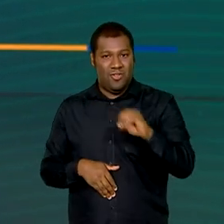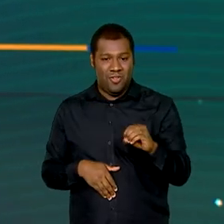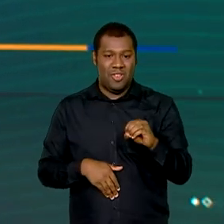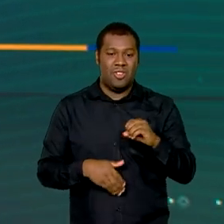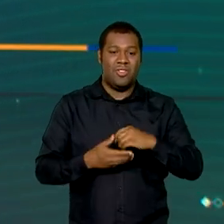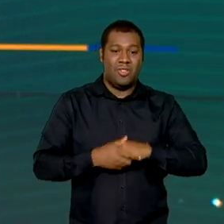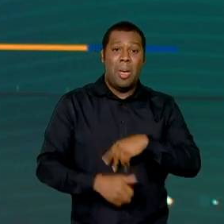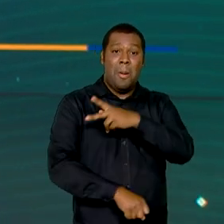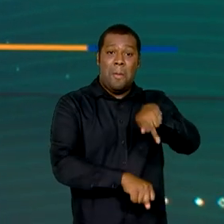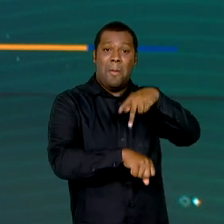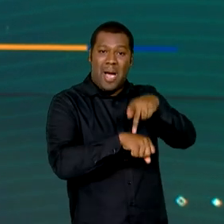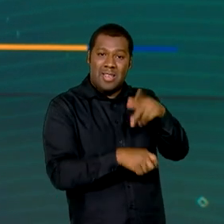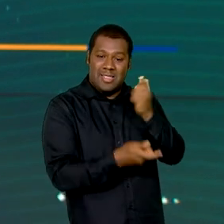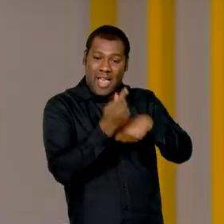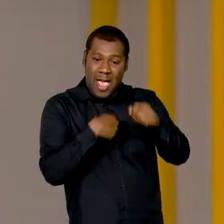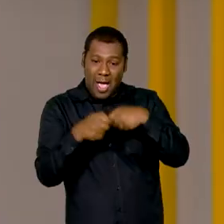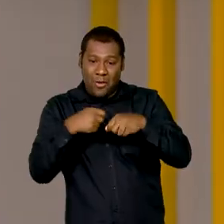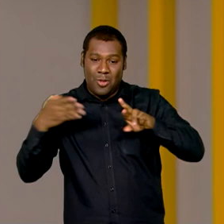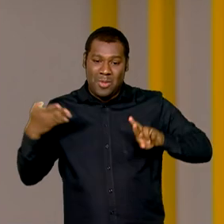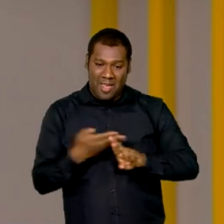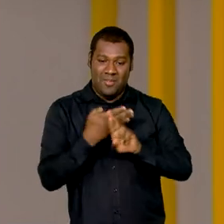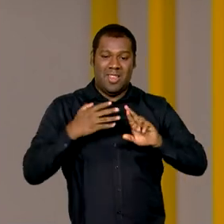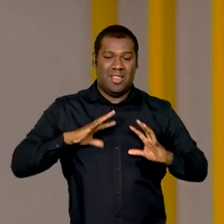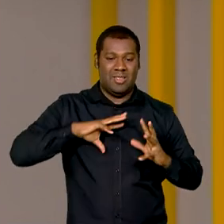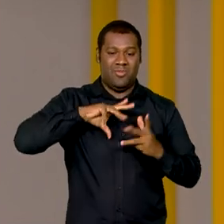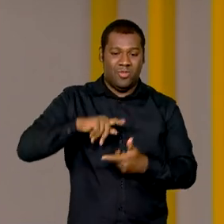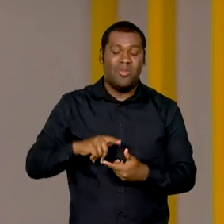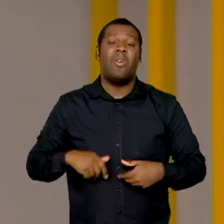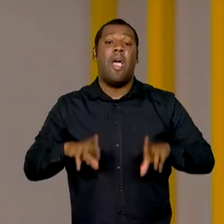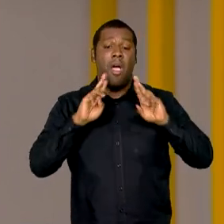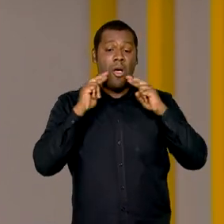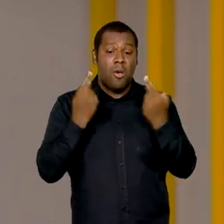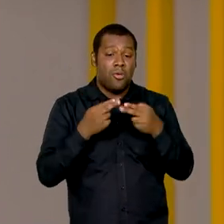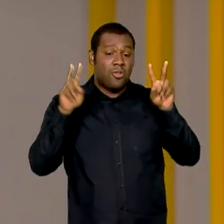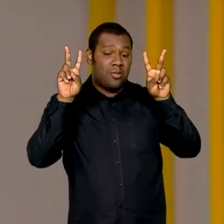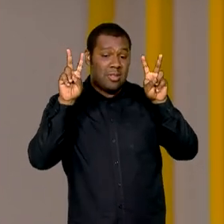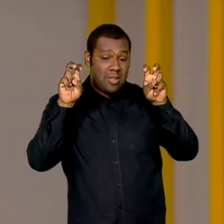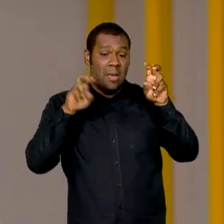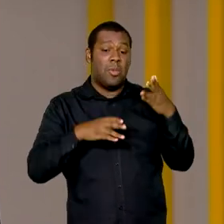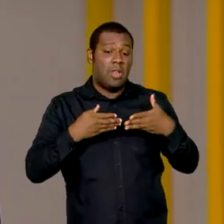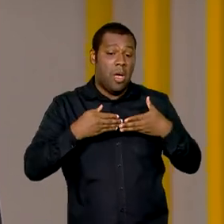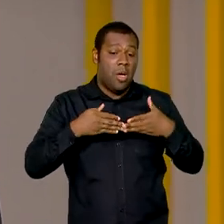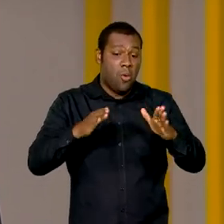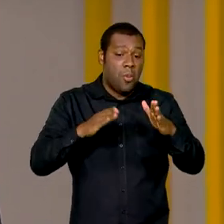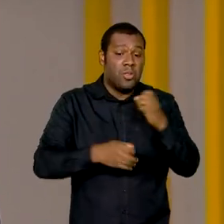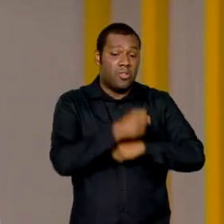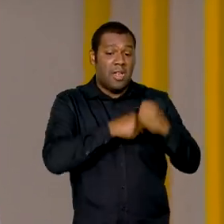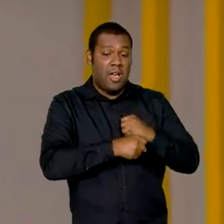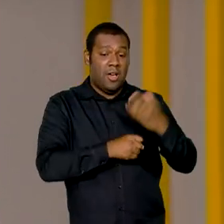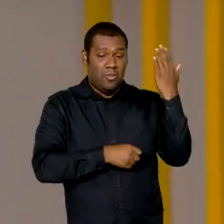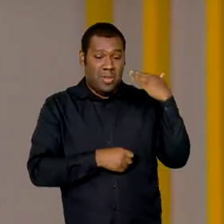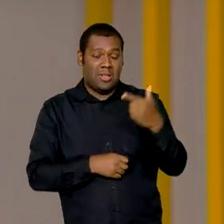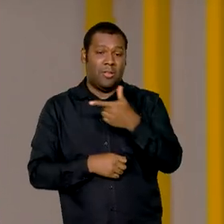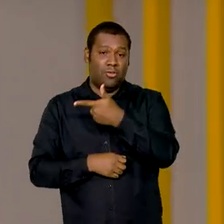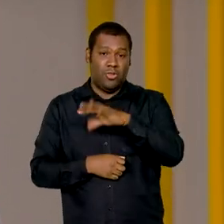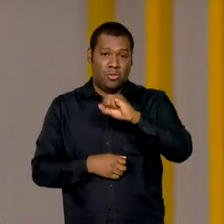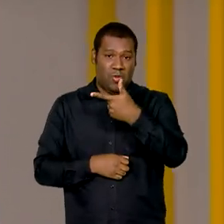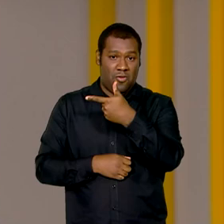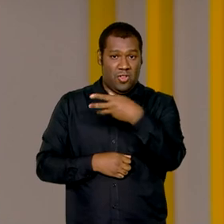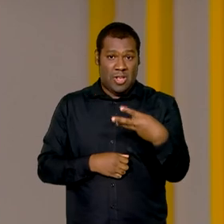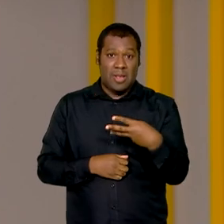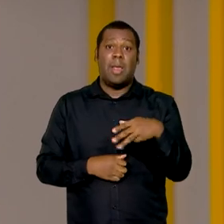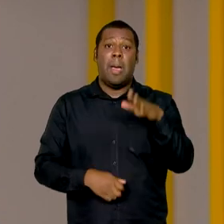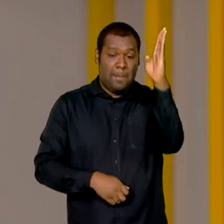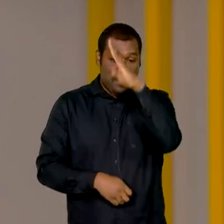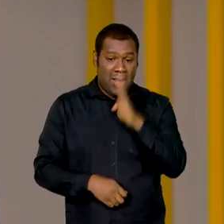nações mais ricas do mundo. As reuniões temáticas começaram ainda no ano passado, quando o Brasil assumiu a presidência rotativa do